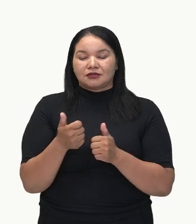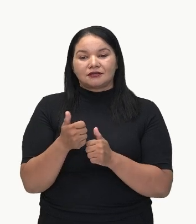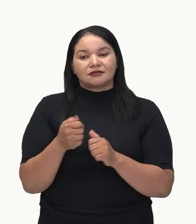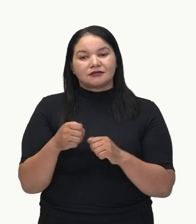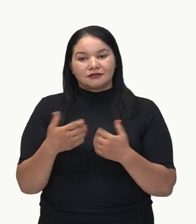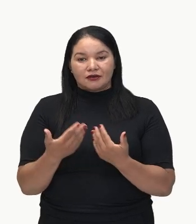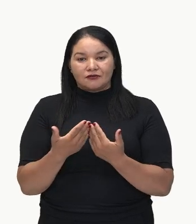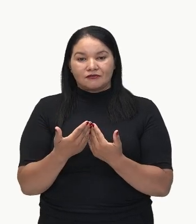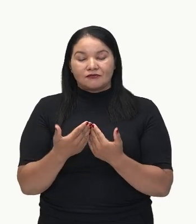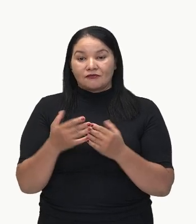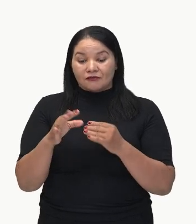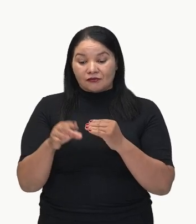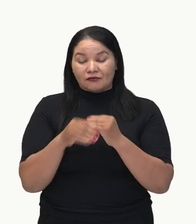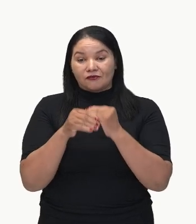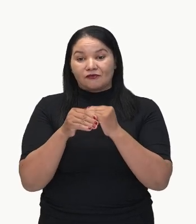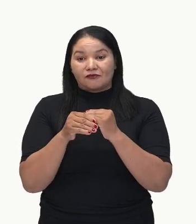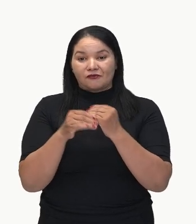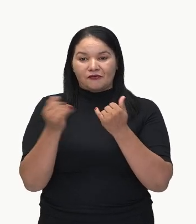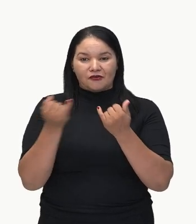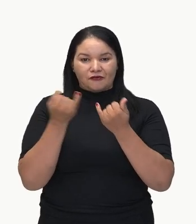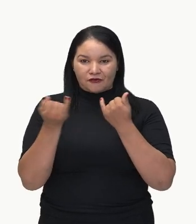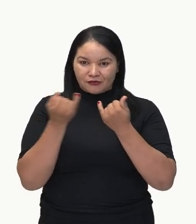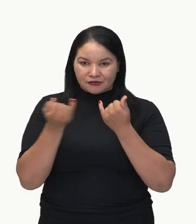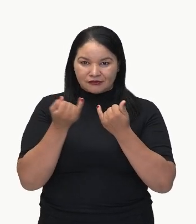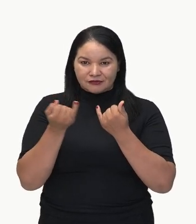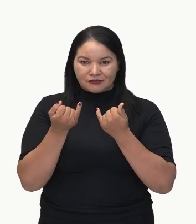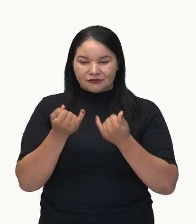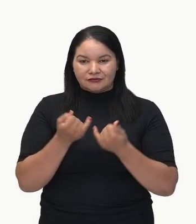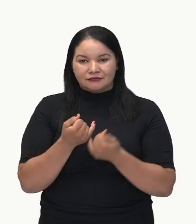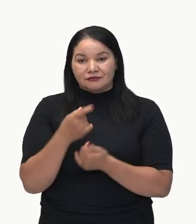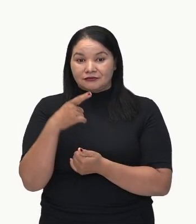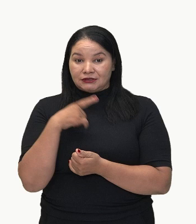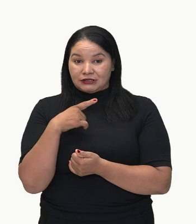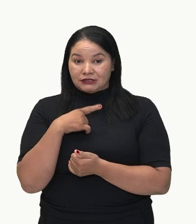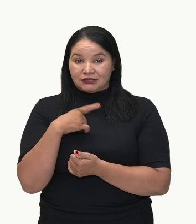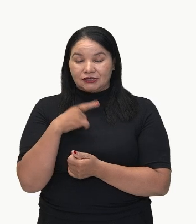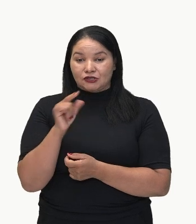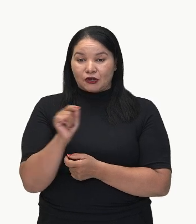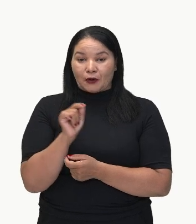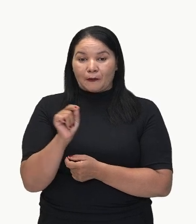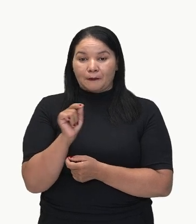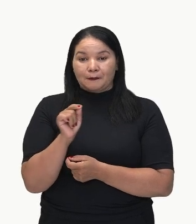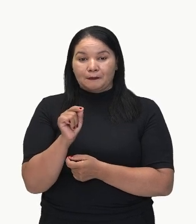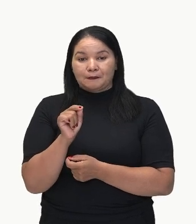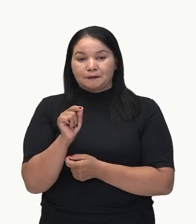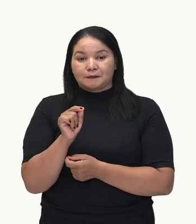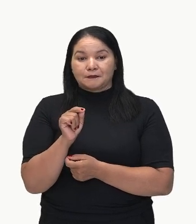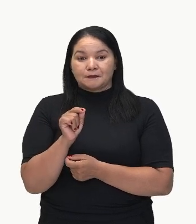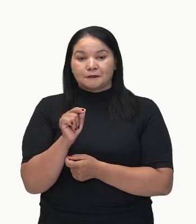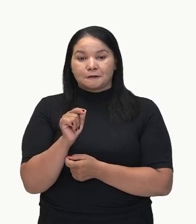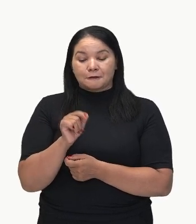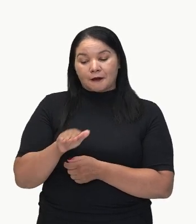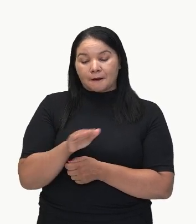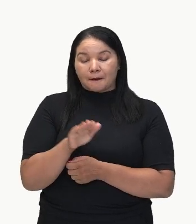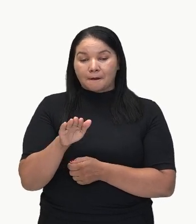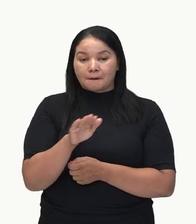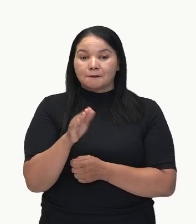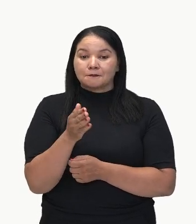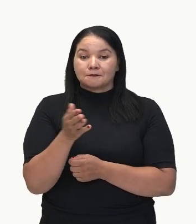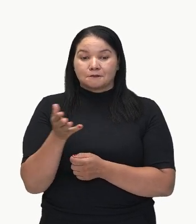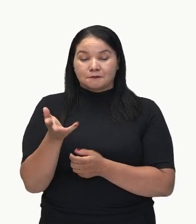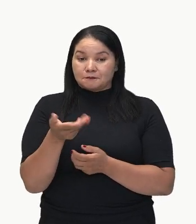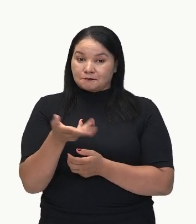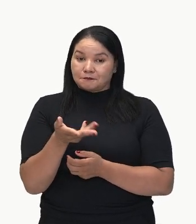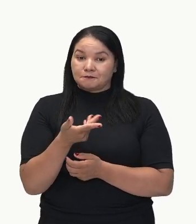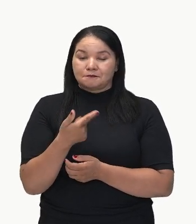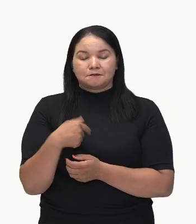adicionar a informação, tem um desempenho excelente. Então,